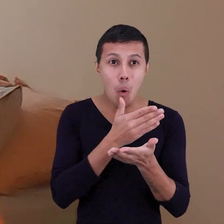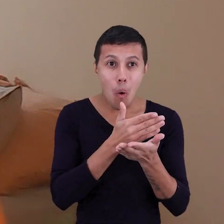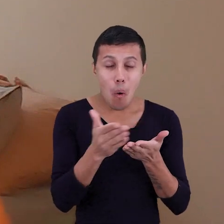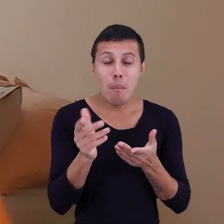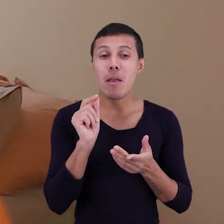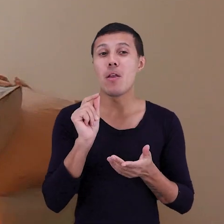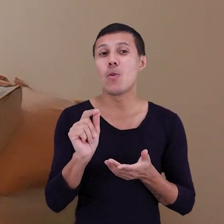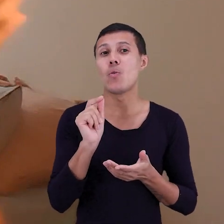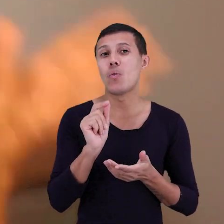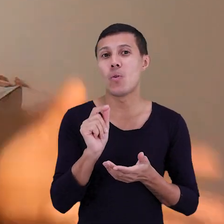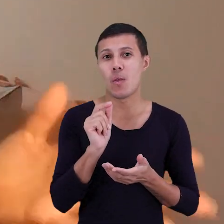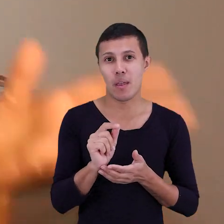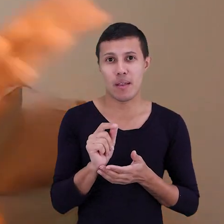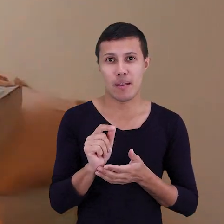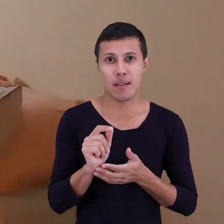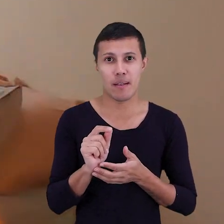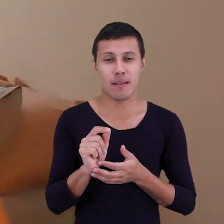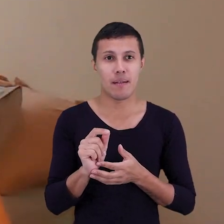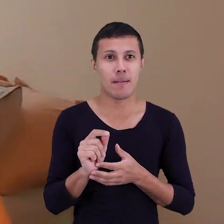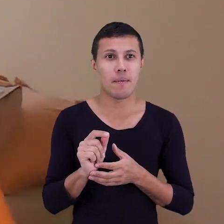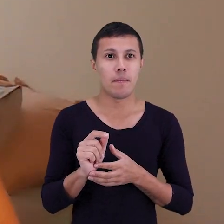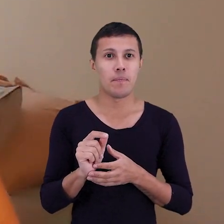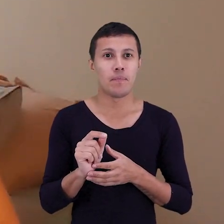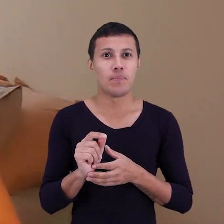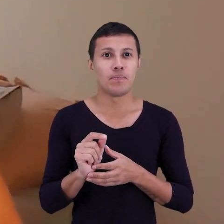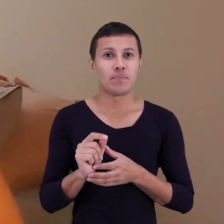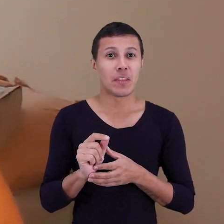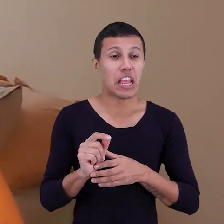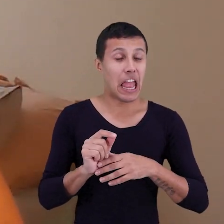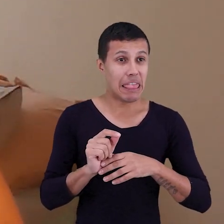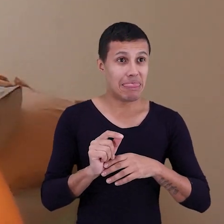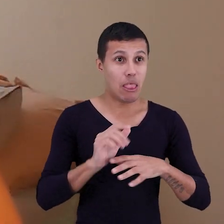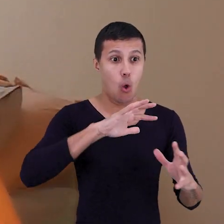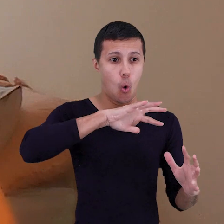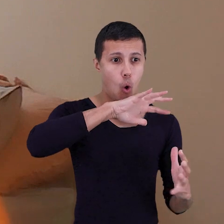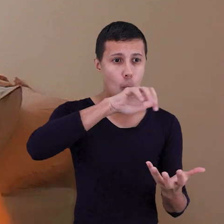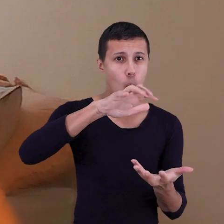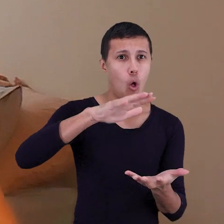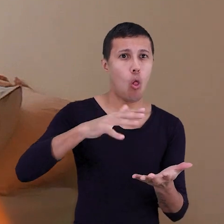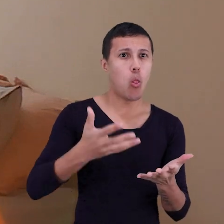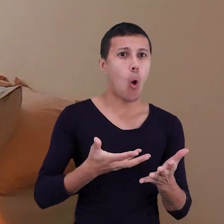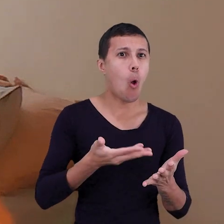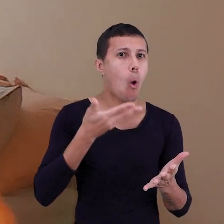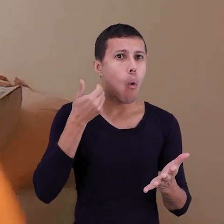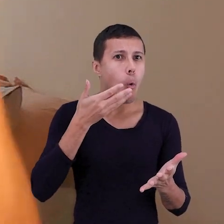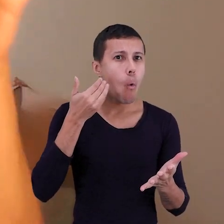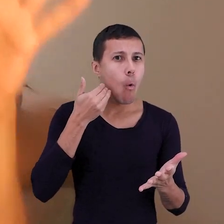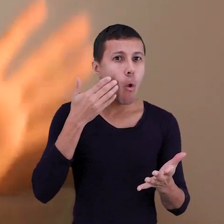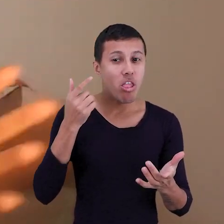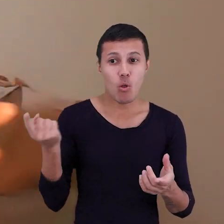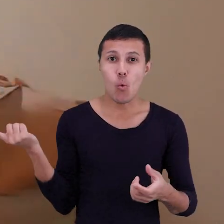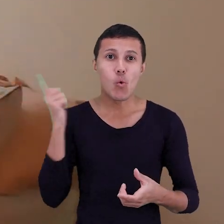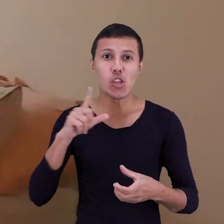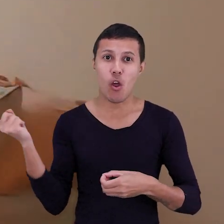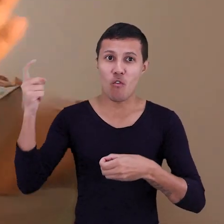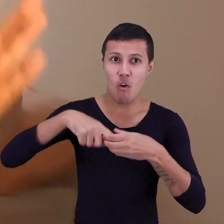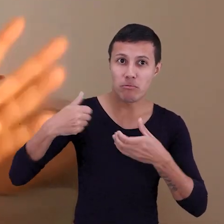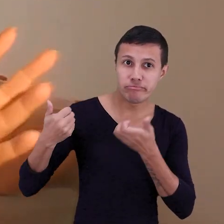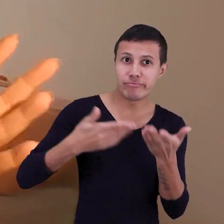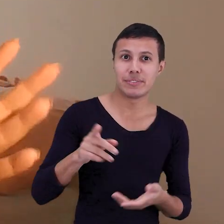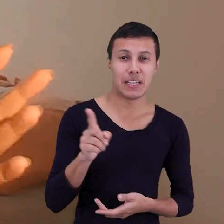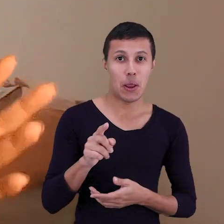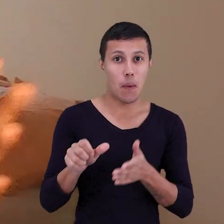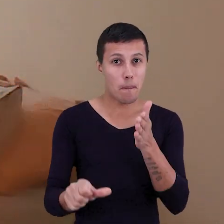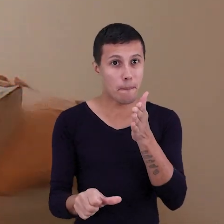a gente não tirar da Terra o que para a Terra a gente não pode devolver. Então, esse eu acho que o princípio da